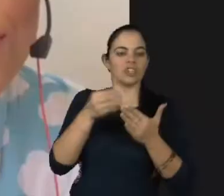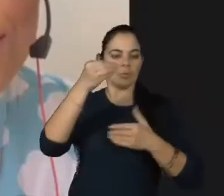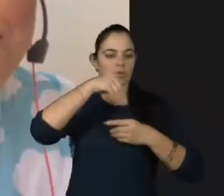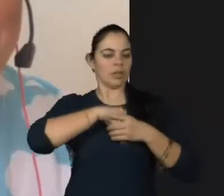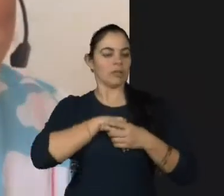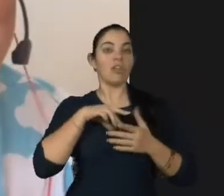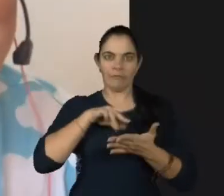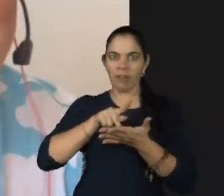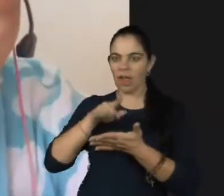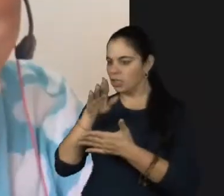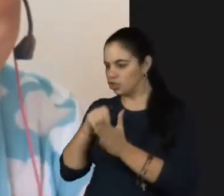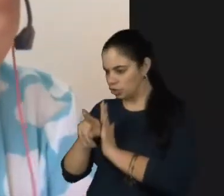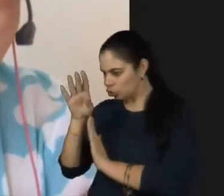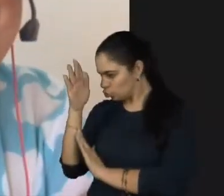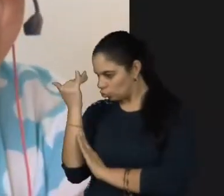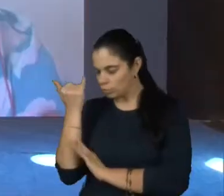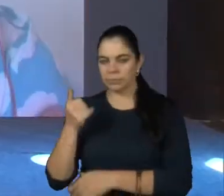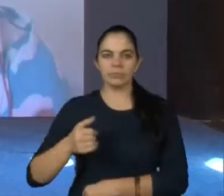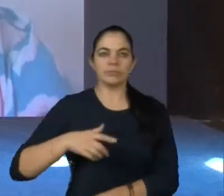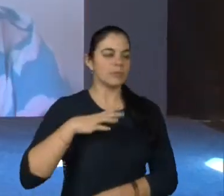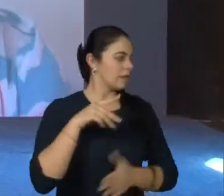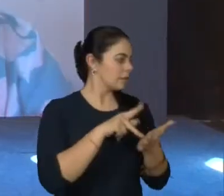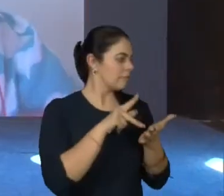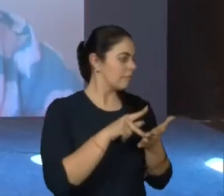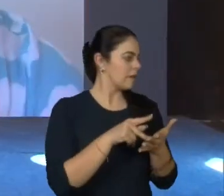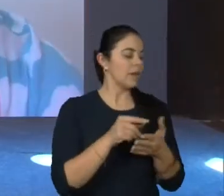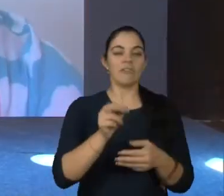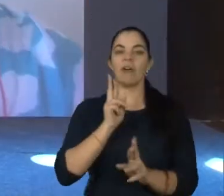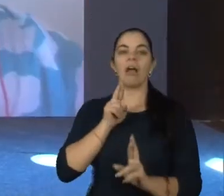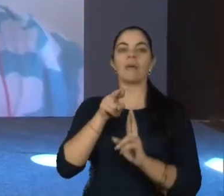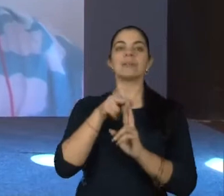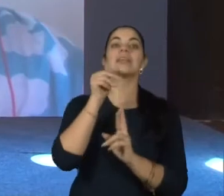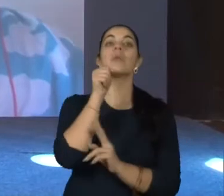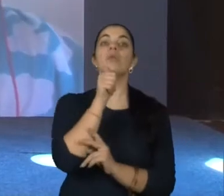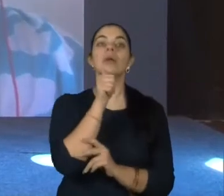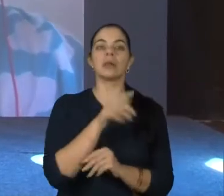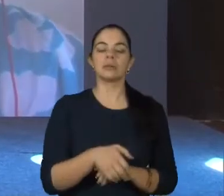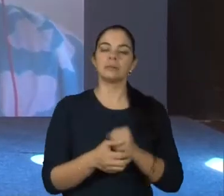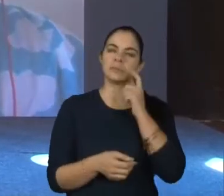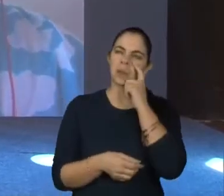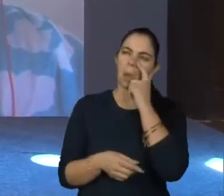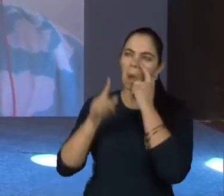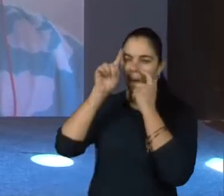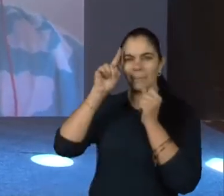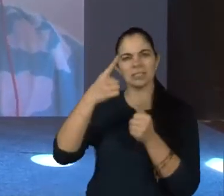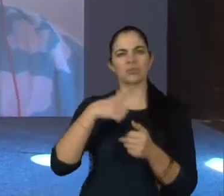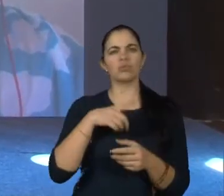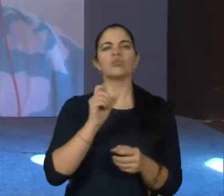Né, Ju? Exato. Falar sobre representatividade, eu fiquei pensando sobre.